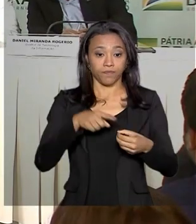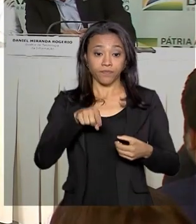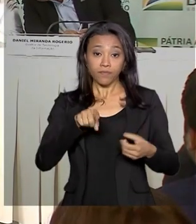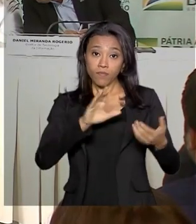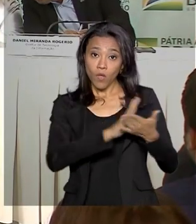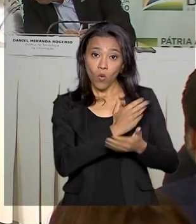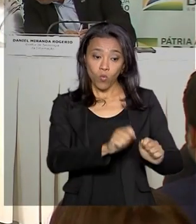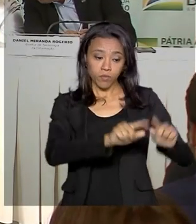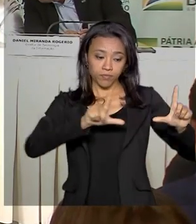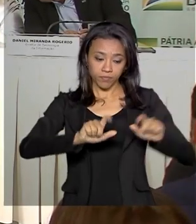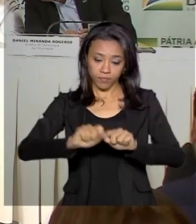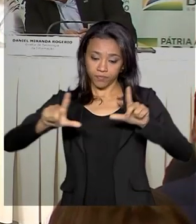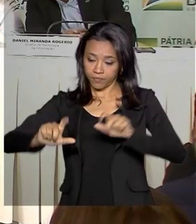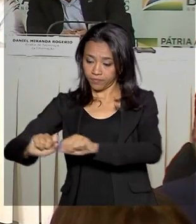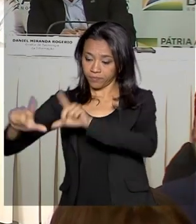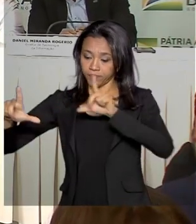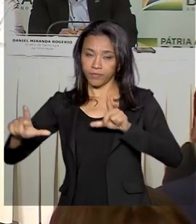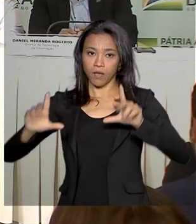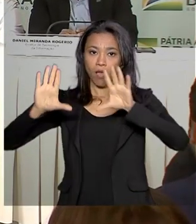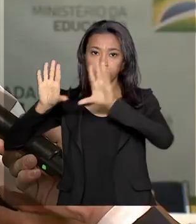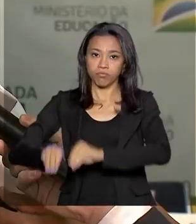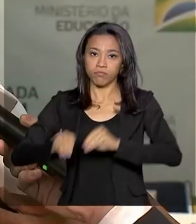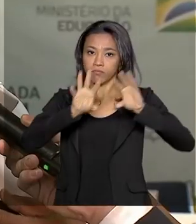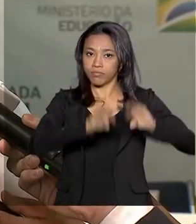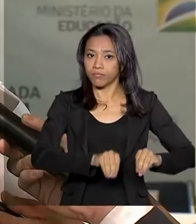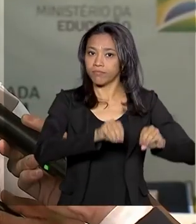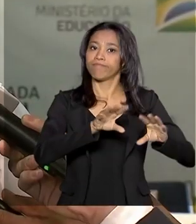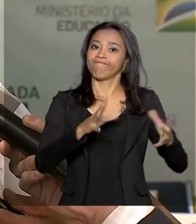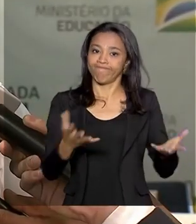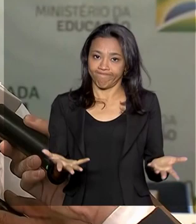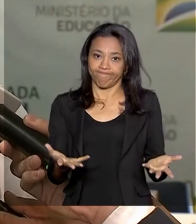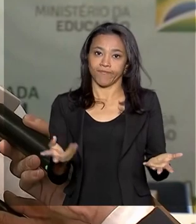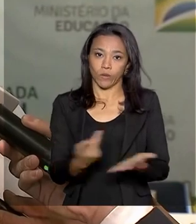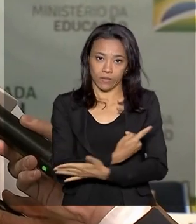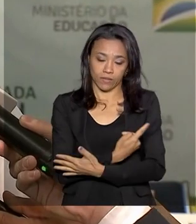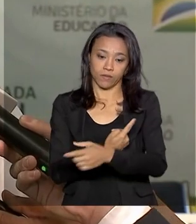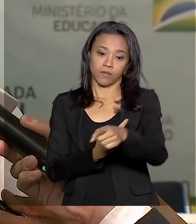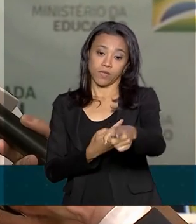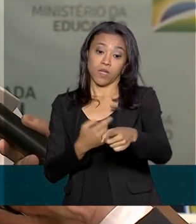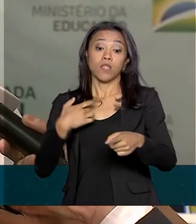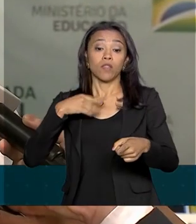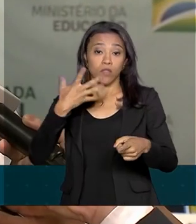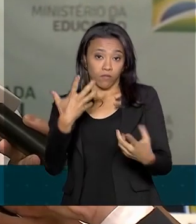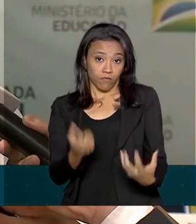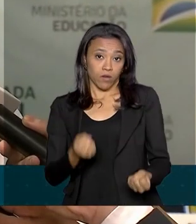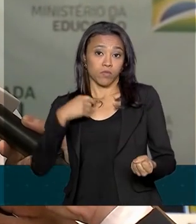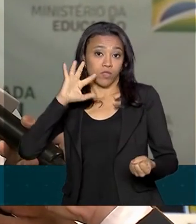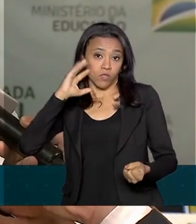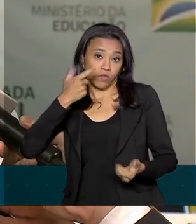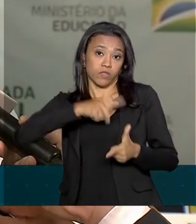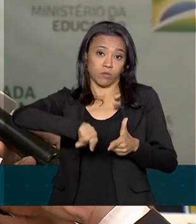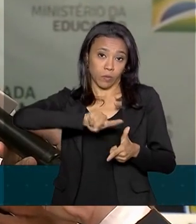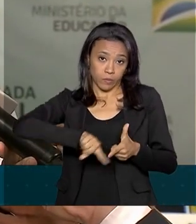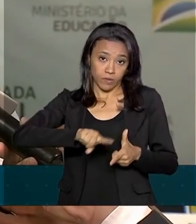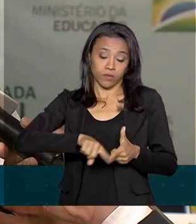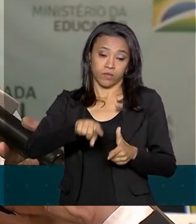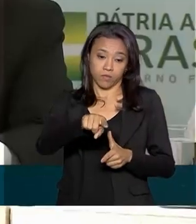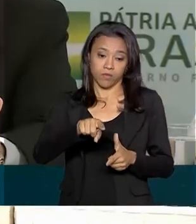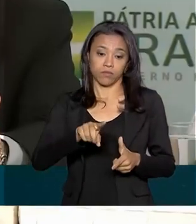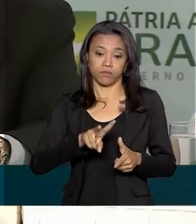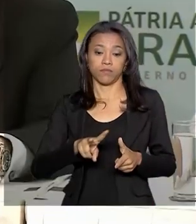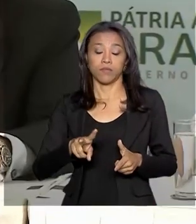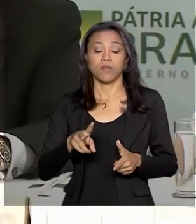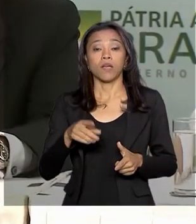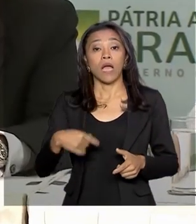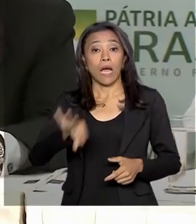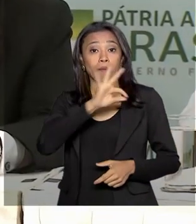páginas chegaram a ficar fora do ar. Nós estamos solucionando boa parte desses problemas, mas os que persistem logo também serão resolvidos.